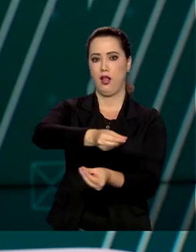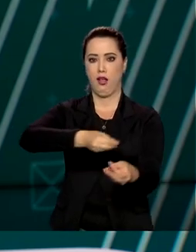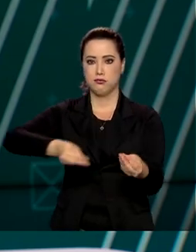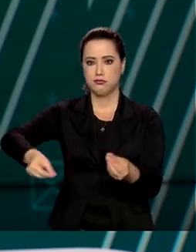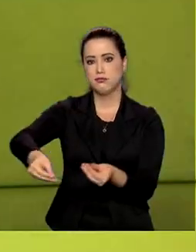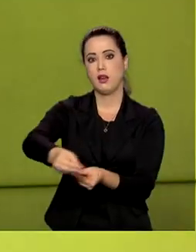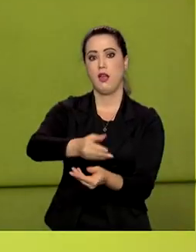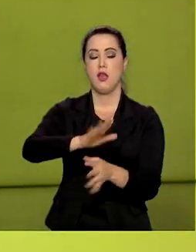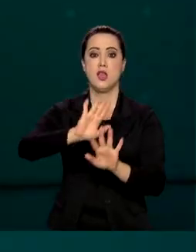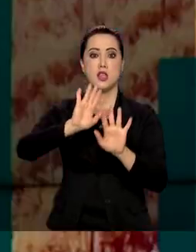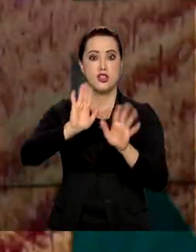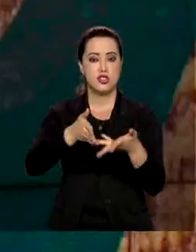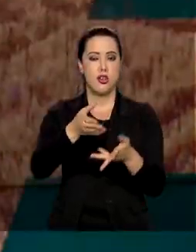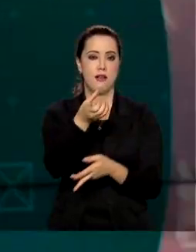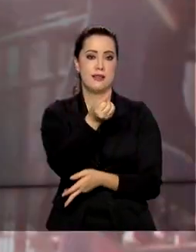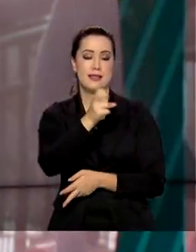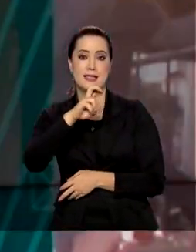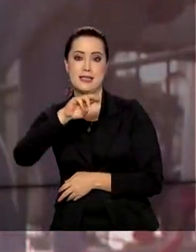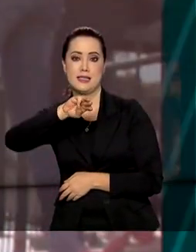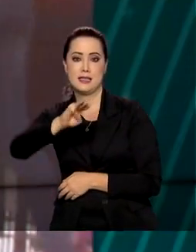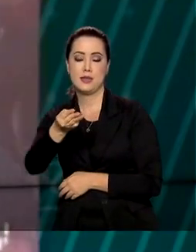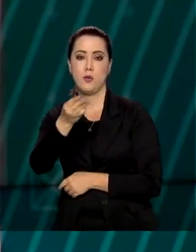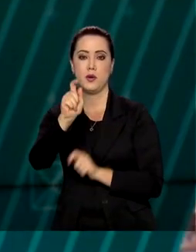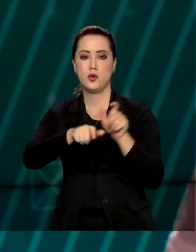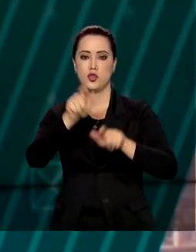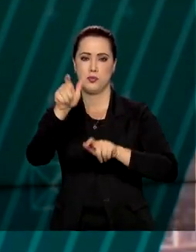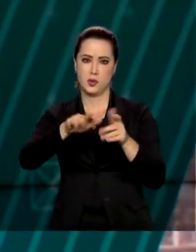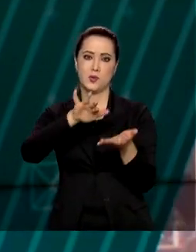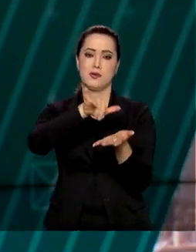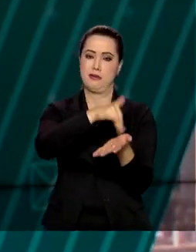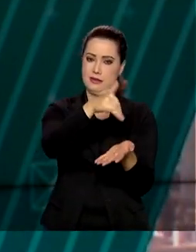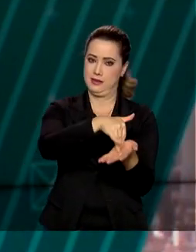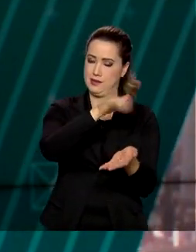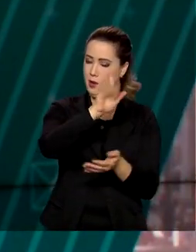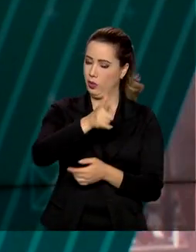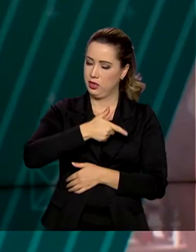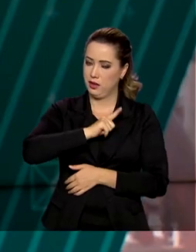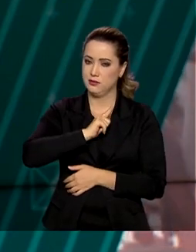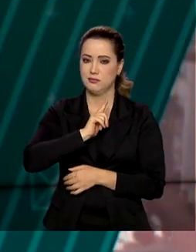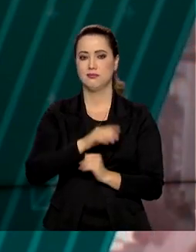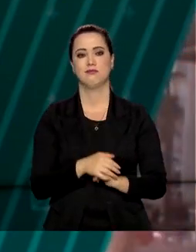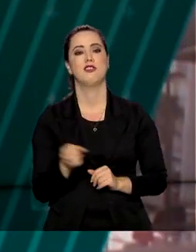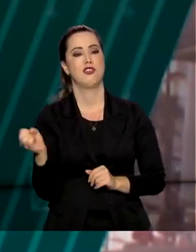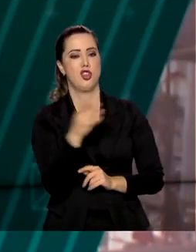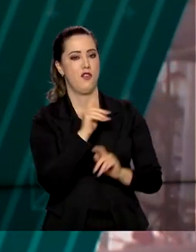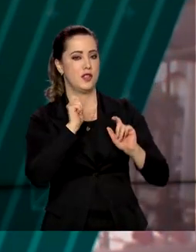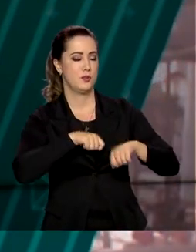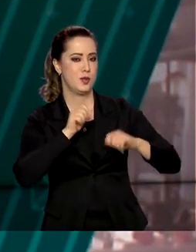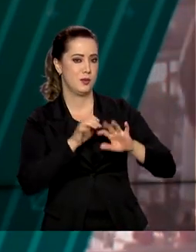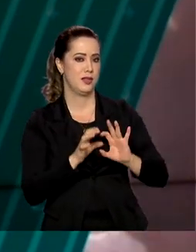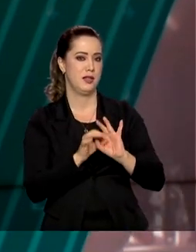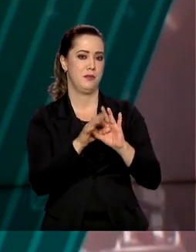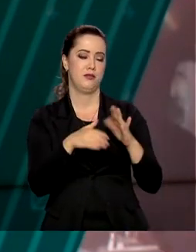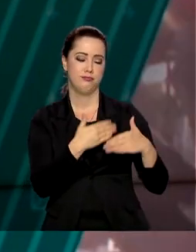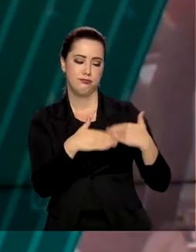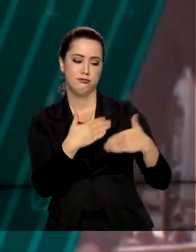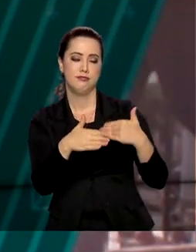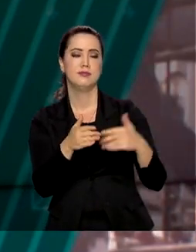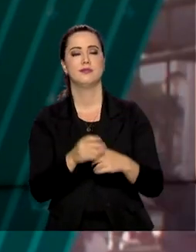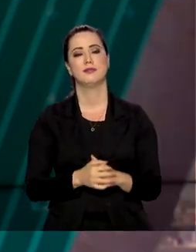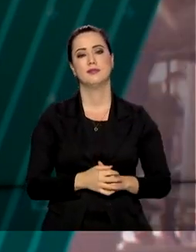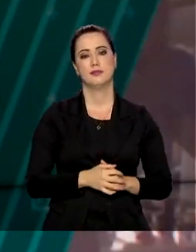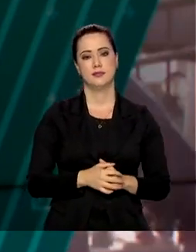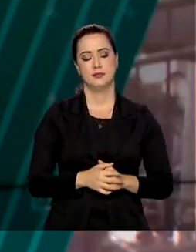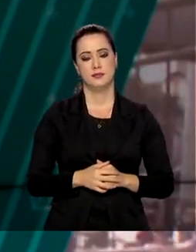e tem cerca de 65 milhões de usuários cadastrados. E novas funcionalidades vão ser liberadas gradativamente